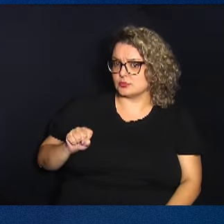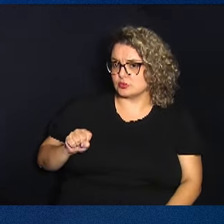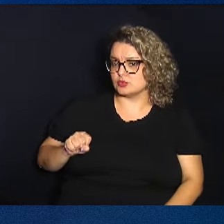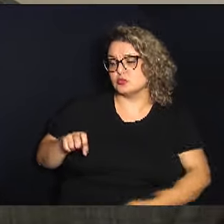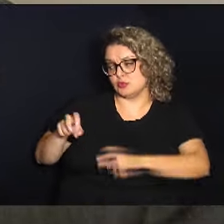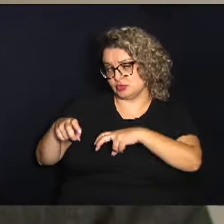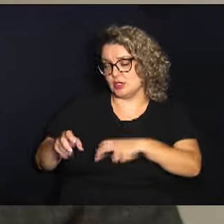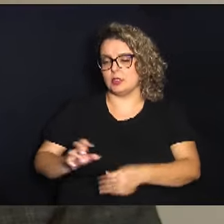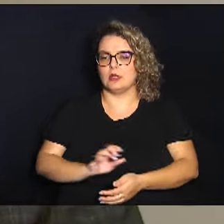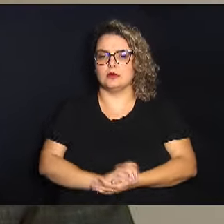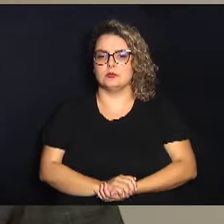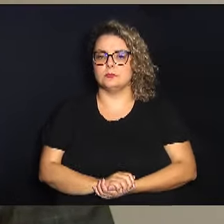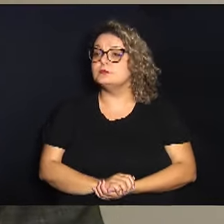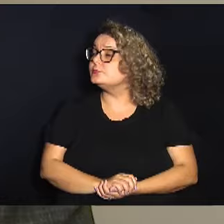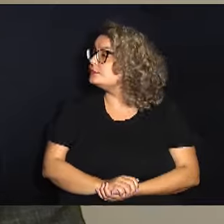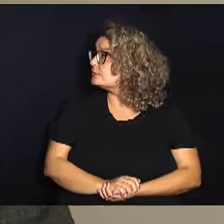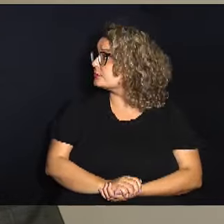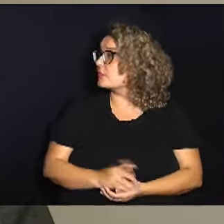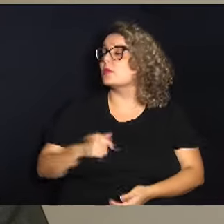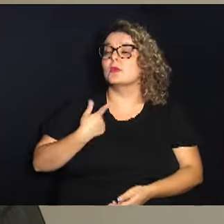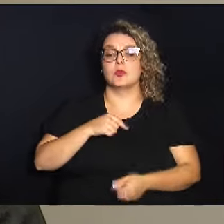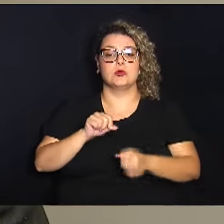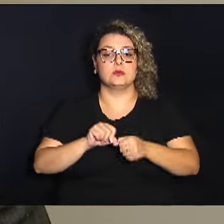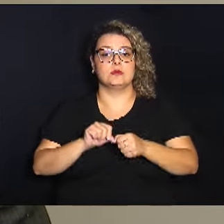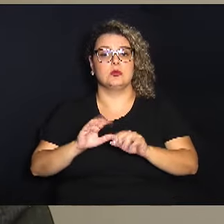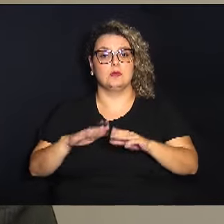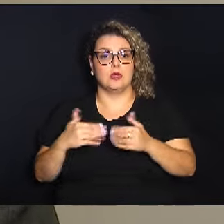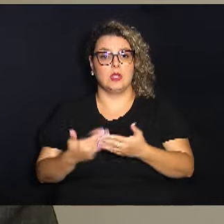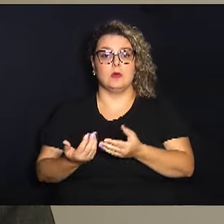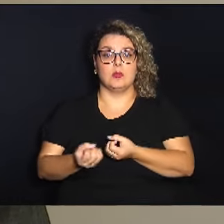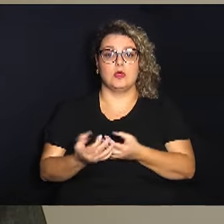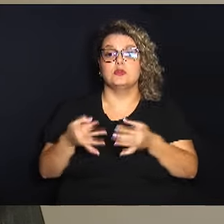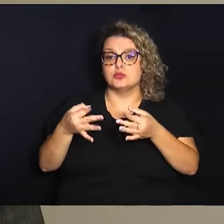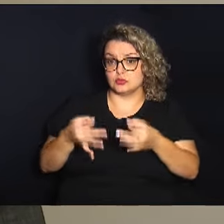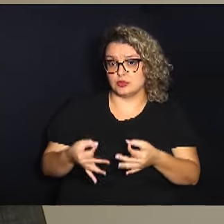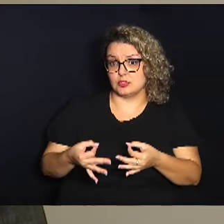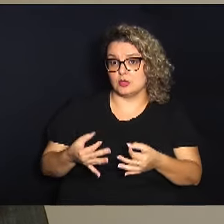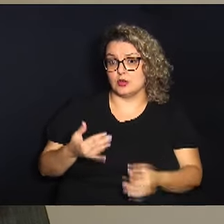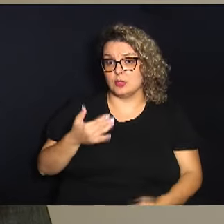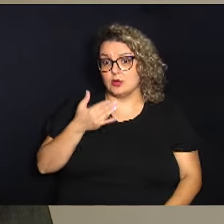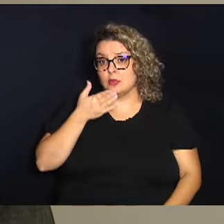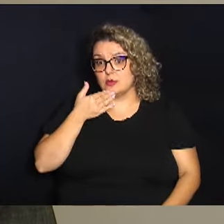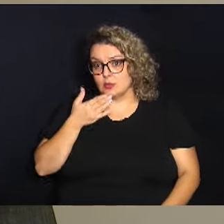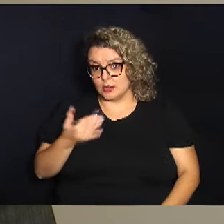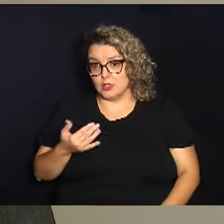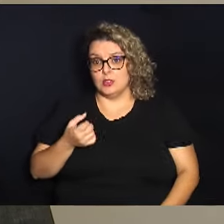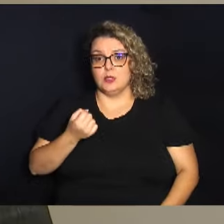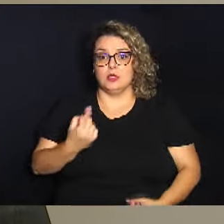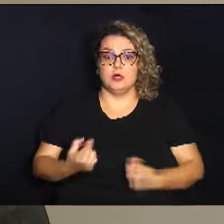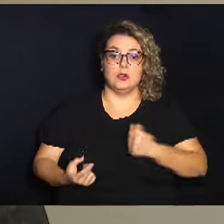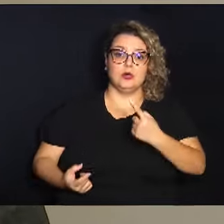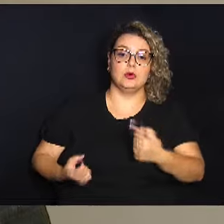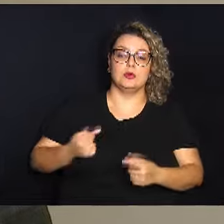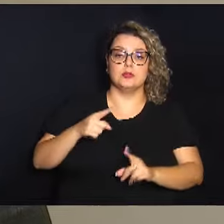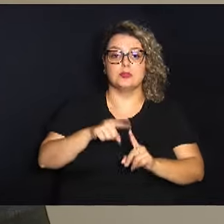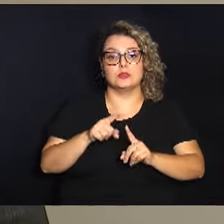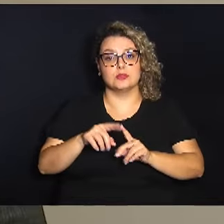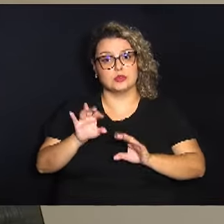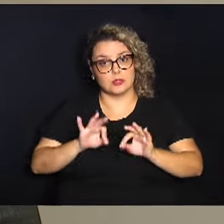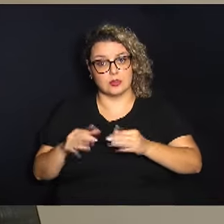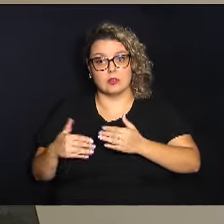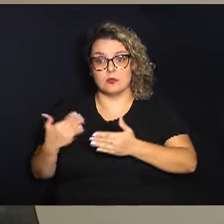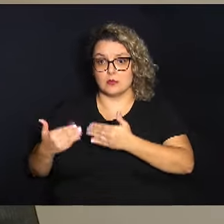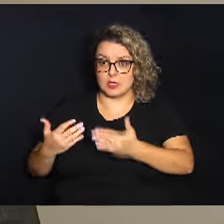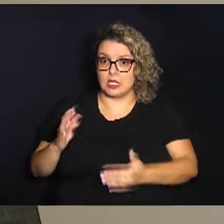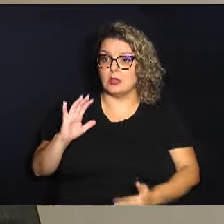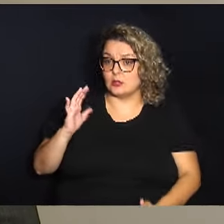Dourados Nós fizemos um requerimento de informação justamente para pedir se há algum tipo de projeto